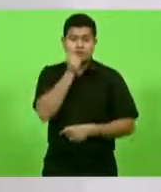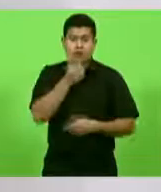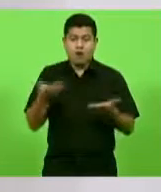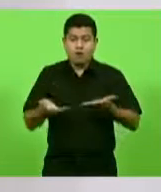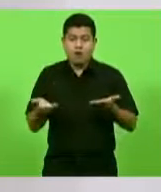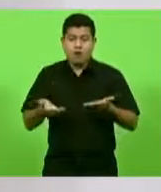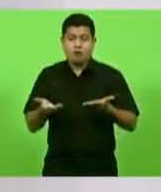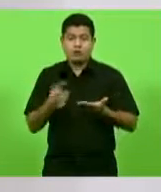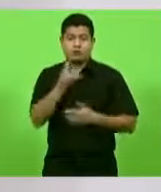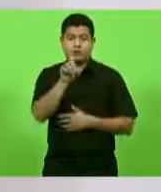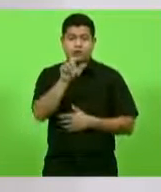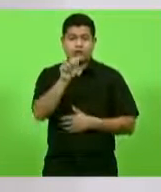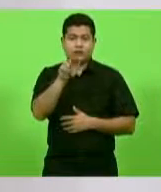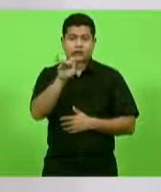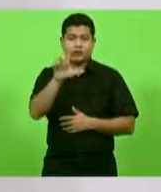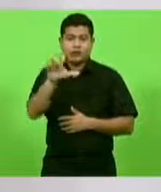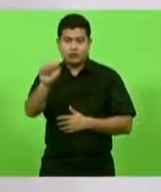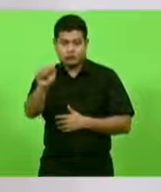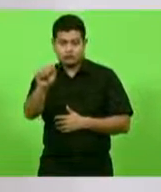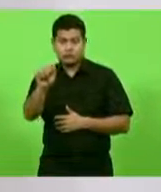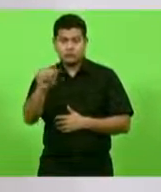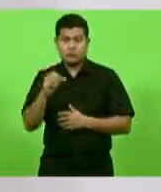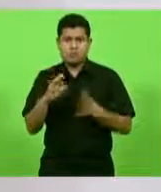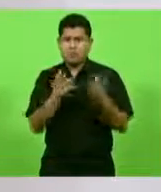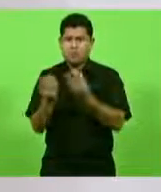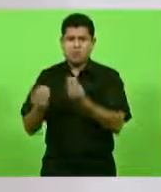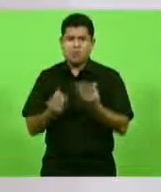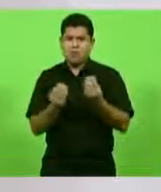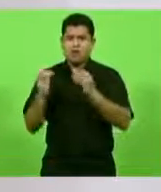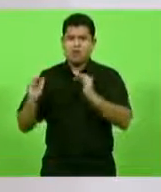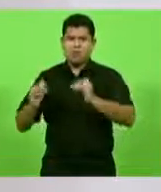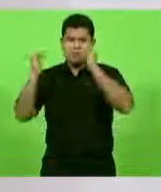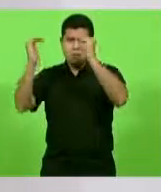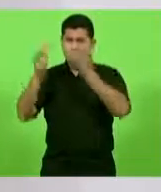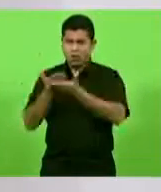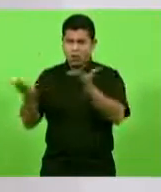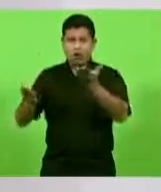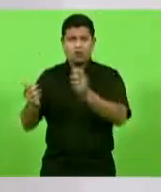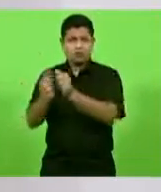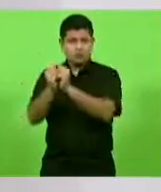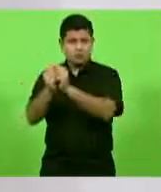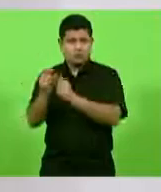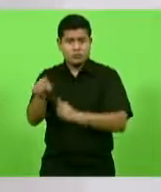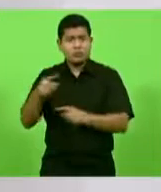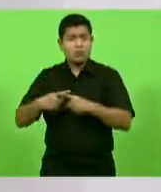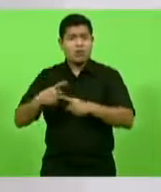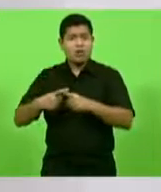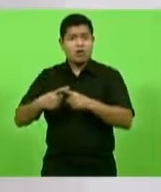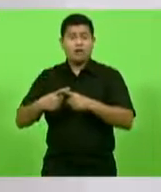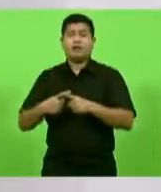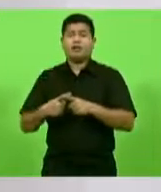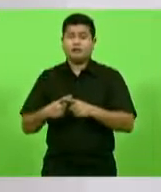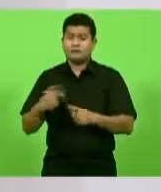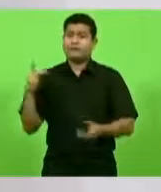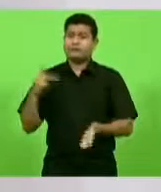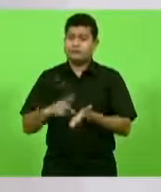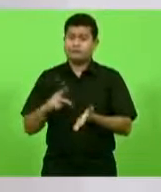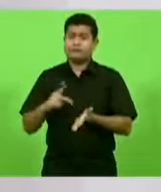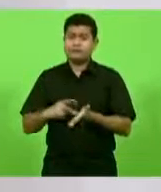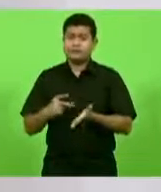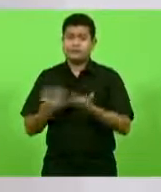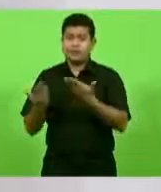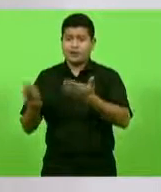autoridades, porque, realmente, Chapecó é um caso a ser